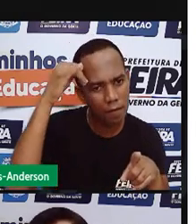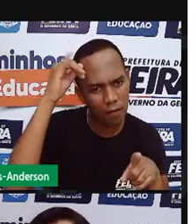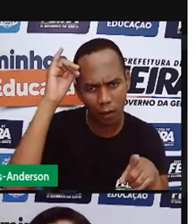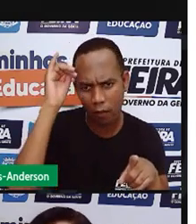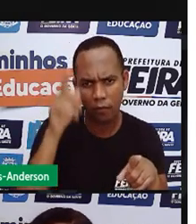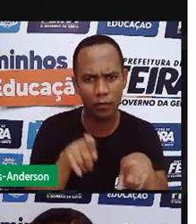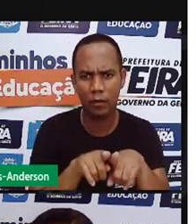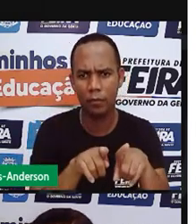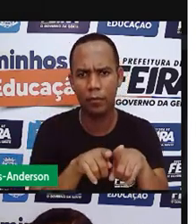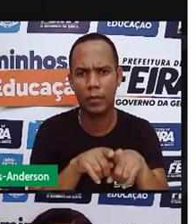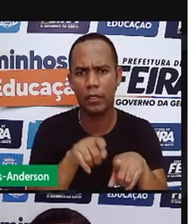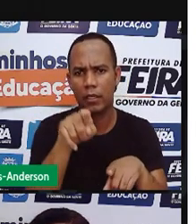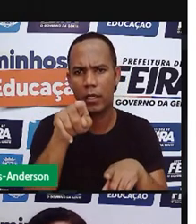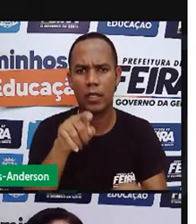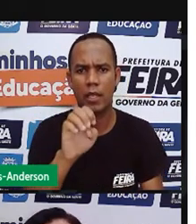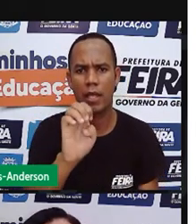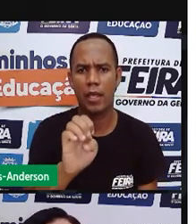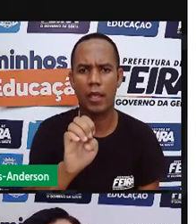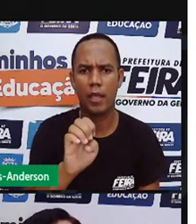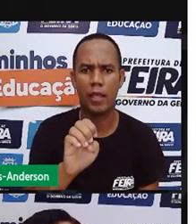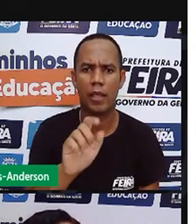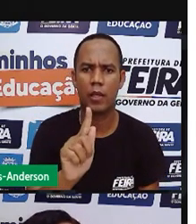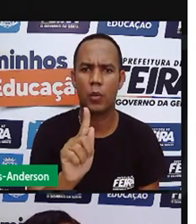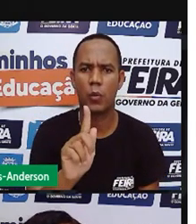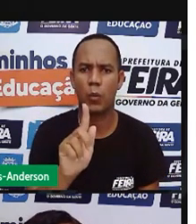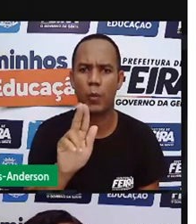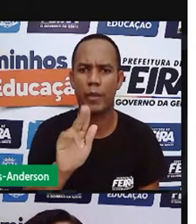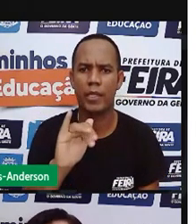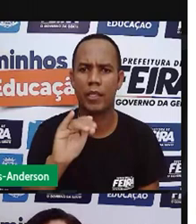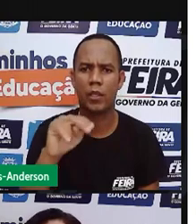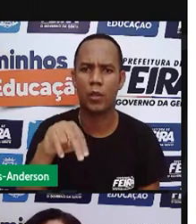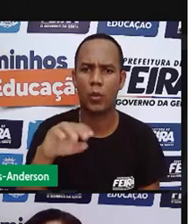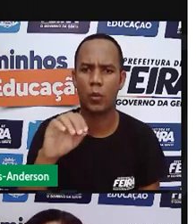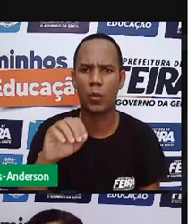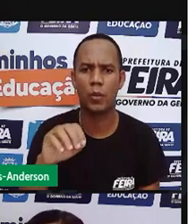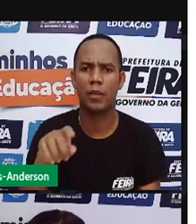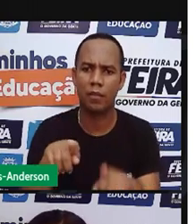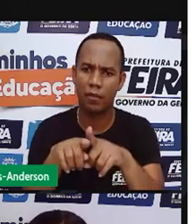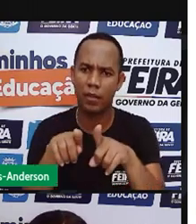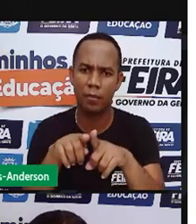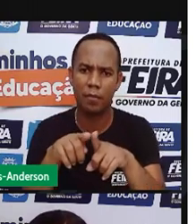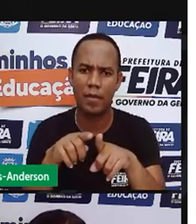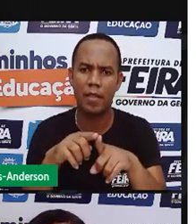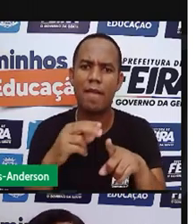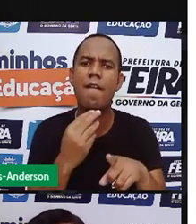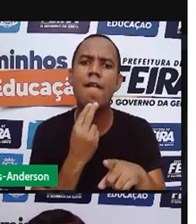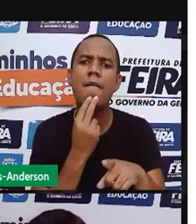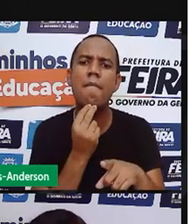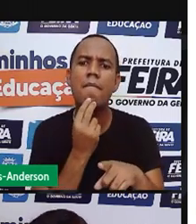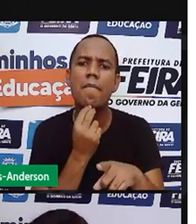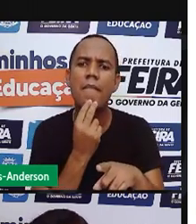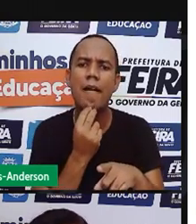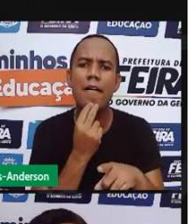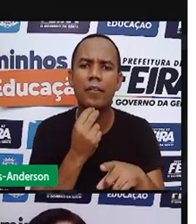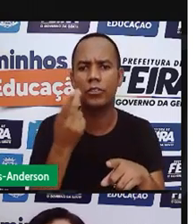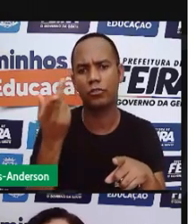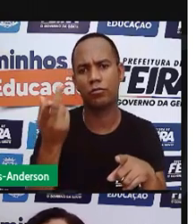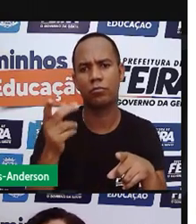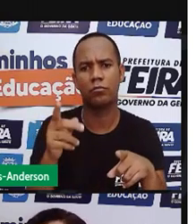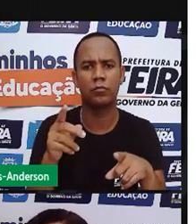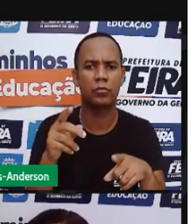éguas e cavalos. Os caprinos, que são os bodes e as cabras.